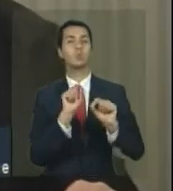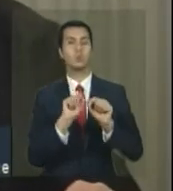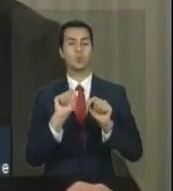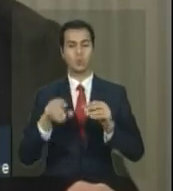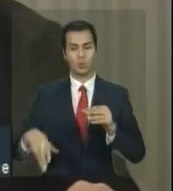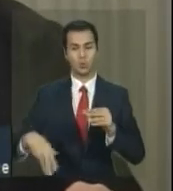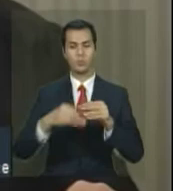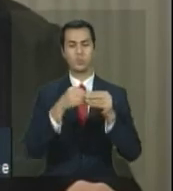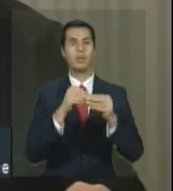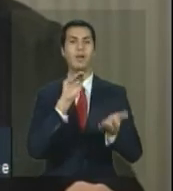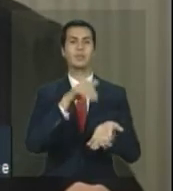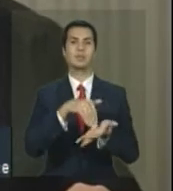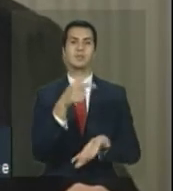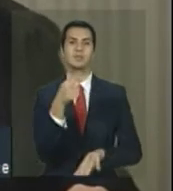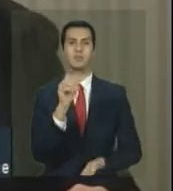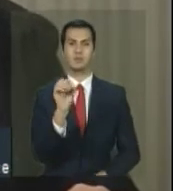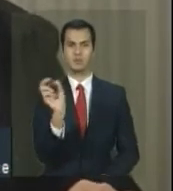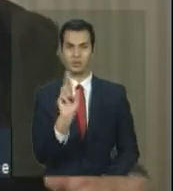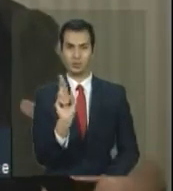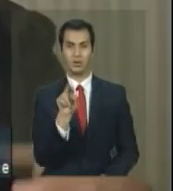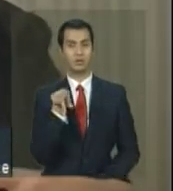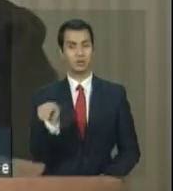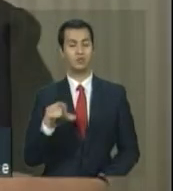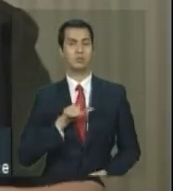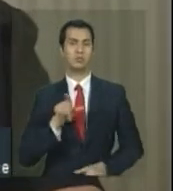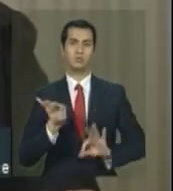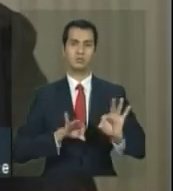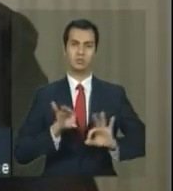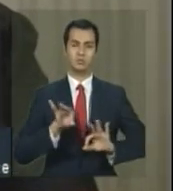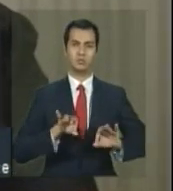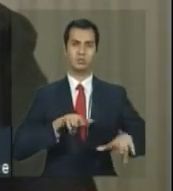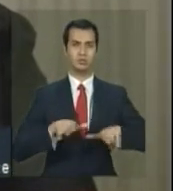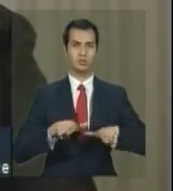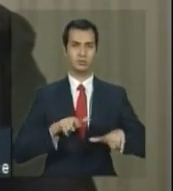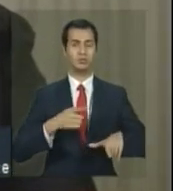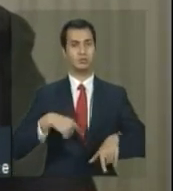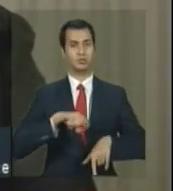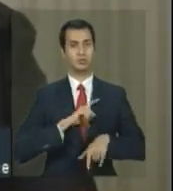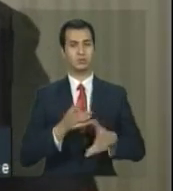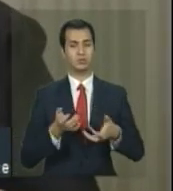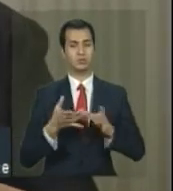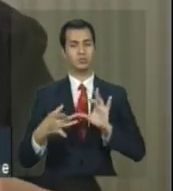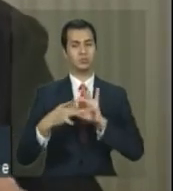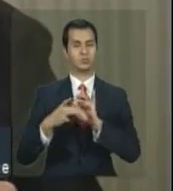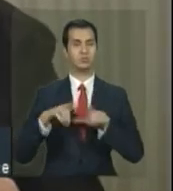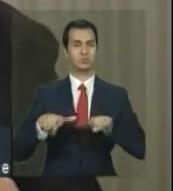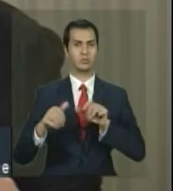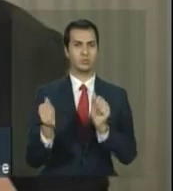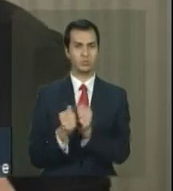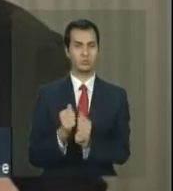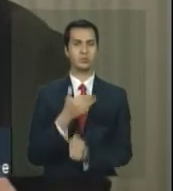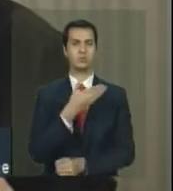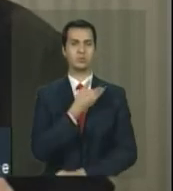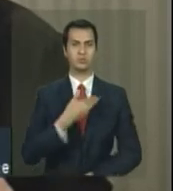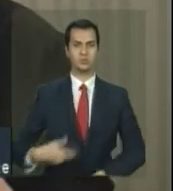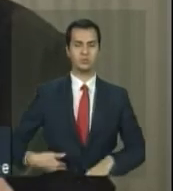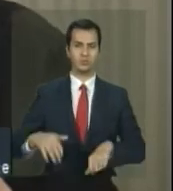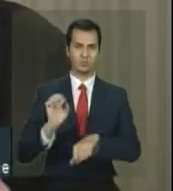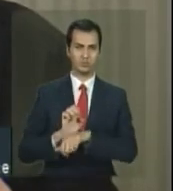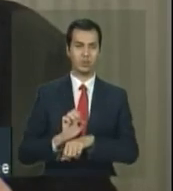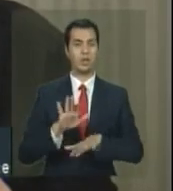E vai fazer isso dentro de um plano de trabalho que nós estamos construindo com o estado. Porque, às vezes, você consegue fazer isso